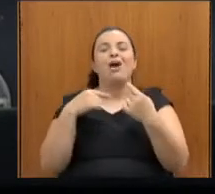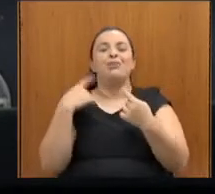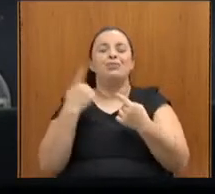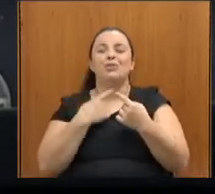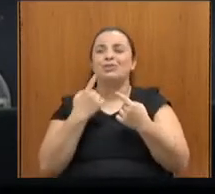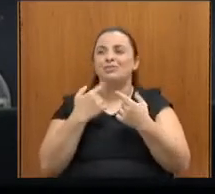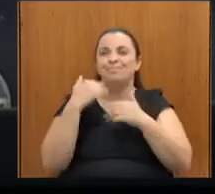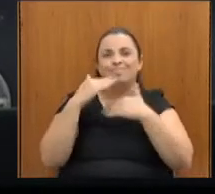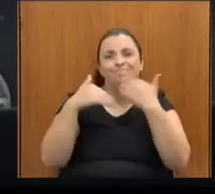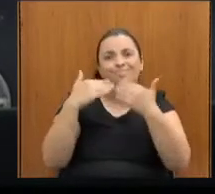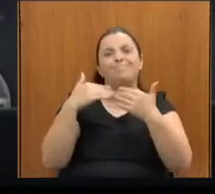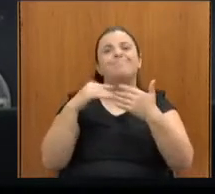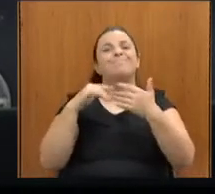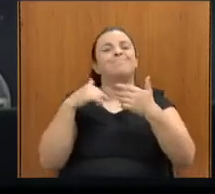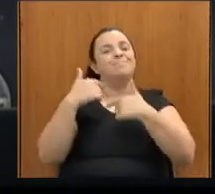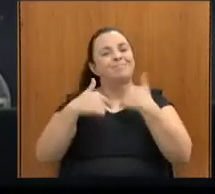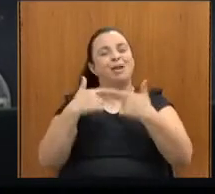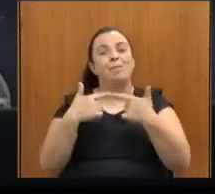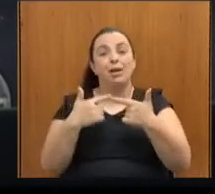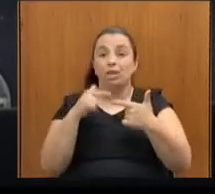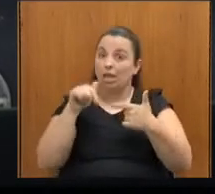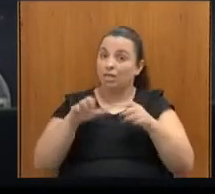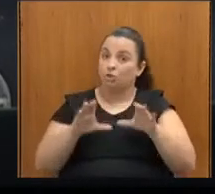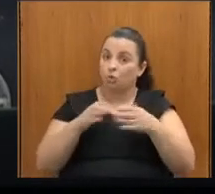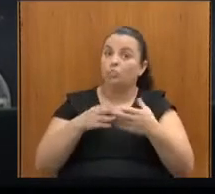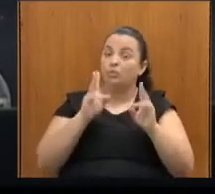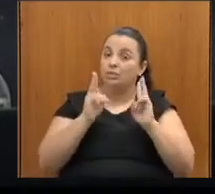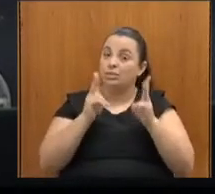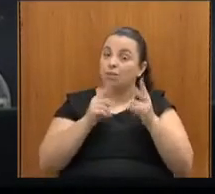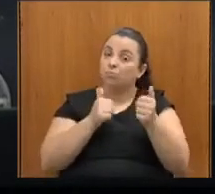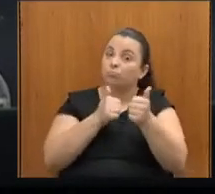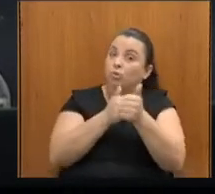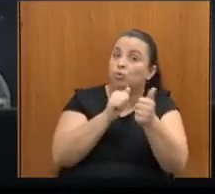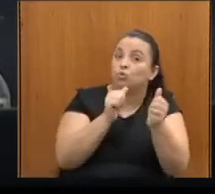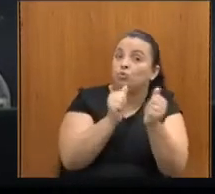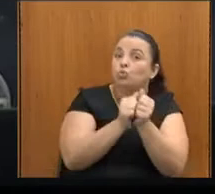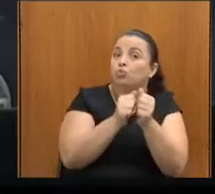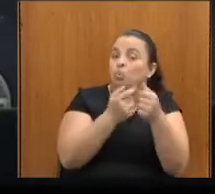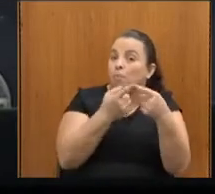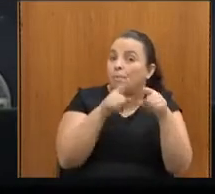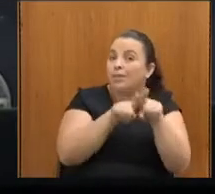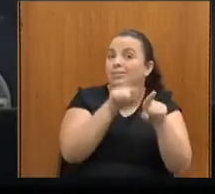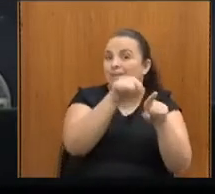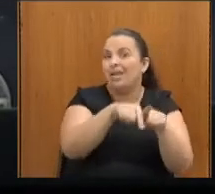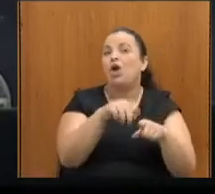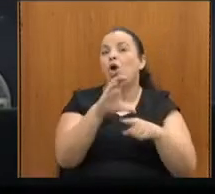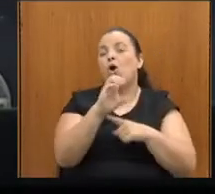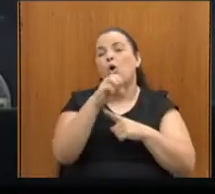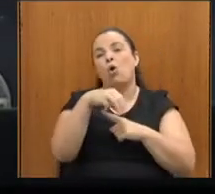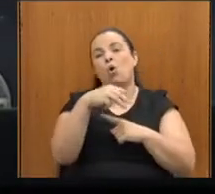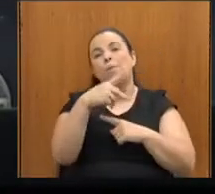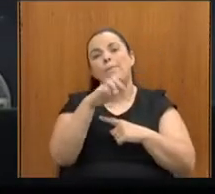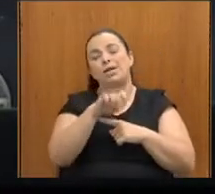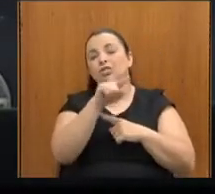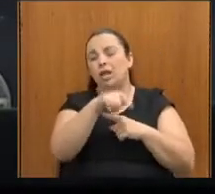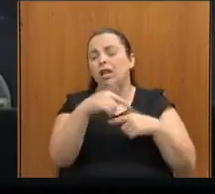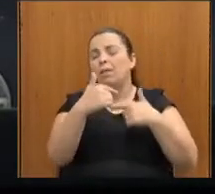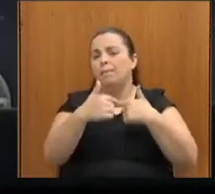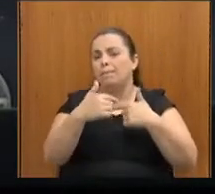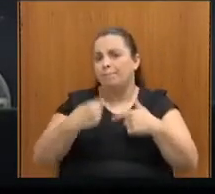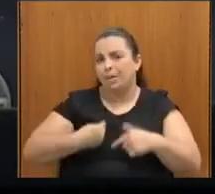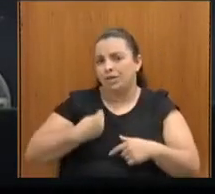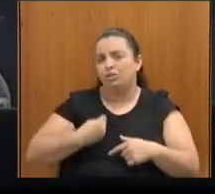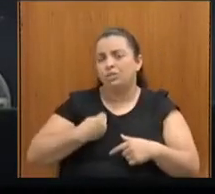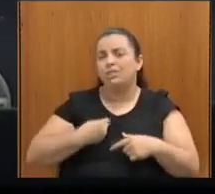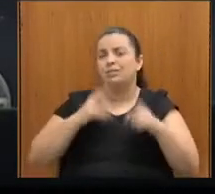que essa comissão sempre foi muito próxima do COMPED e o COMPED esteve participando de todos os momentos nesse primeiro